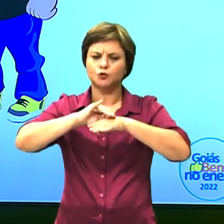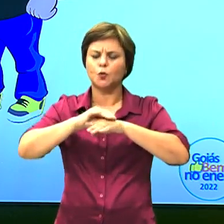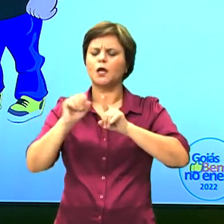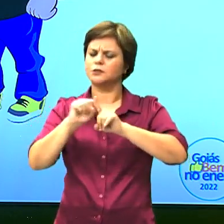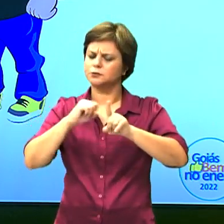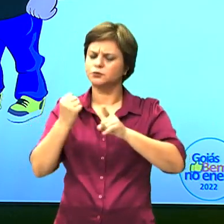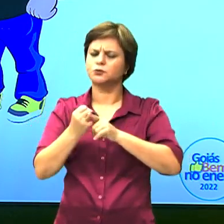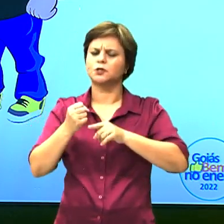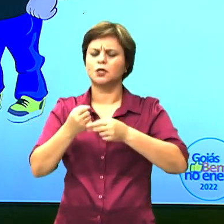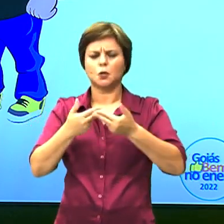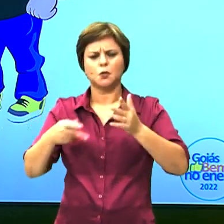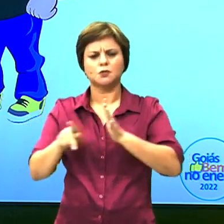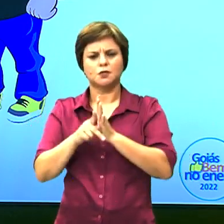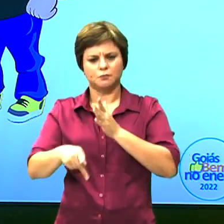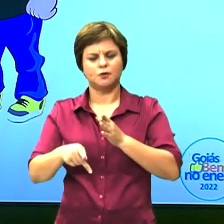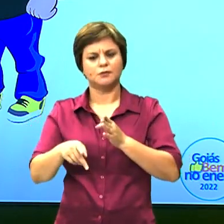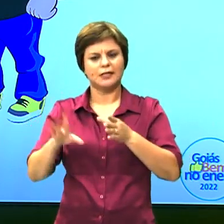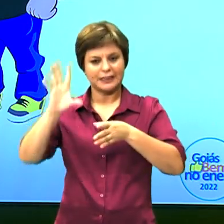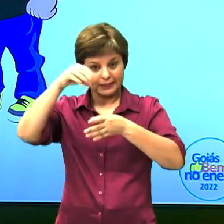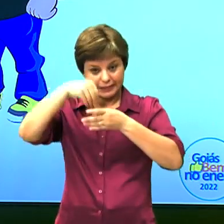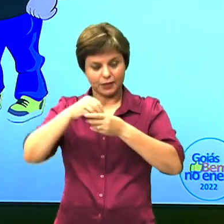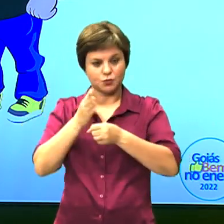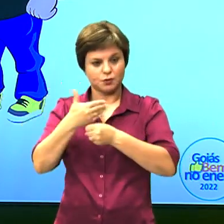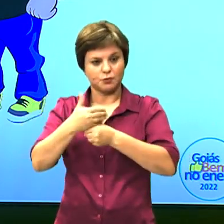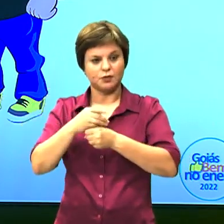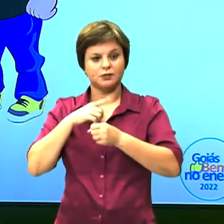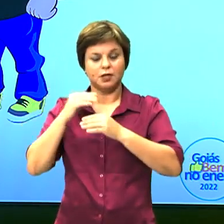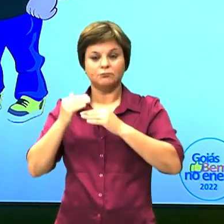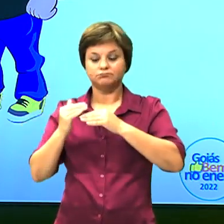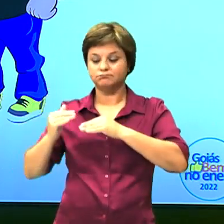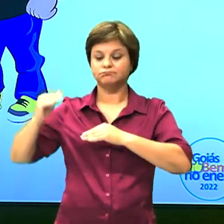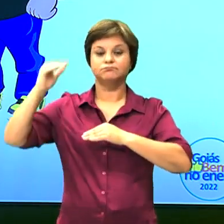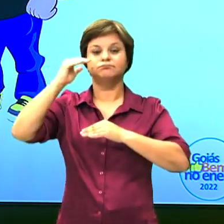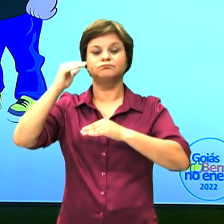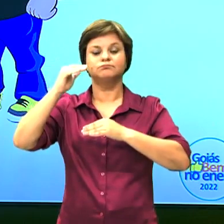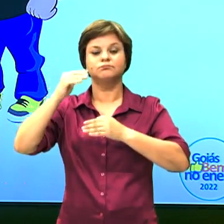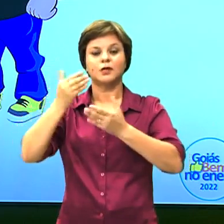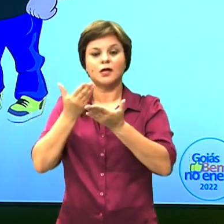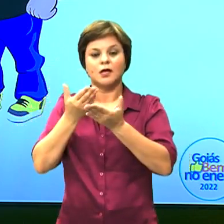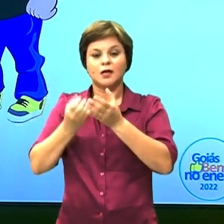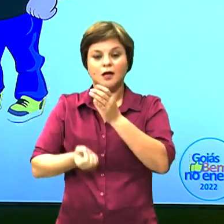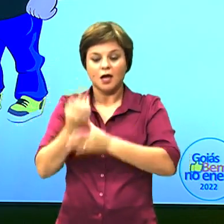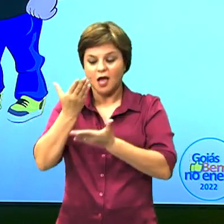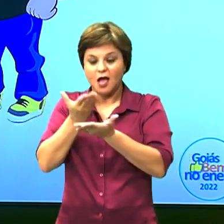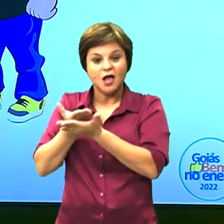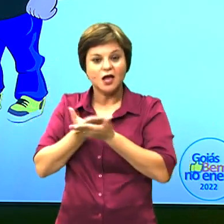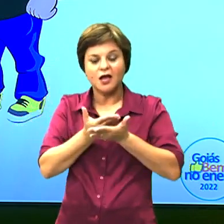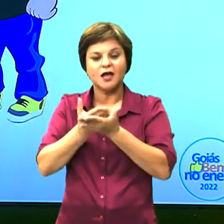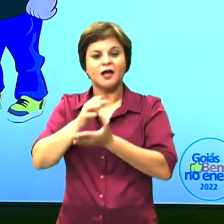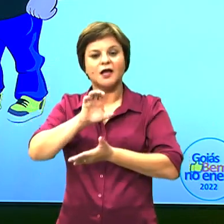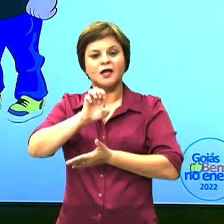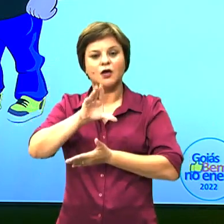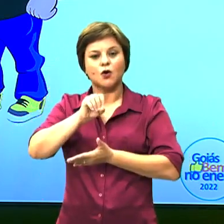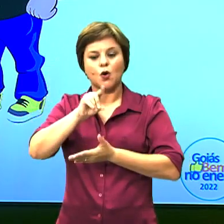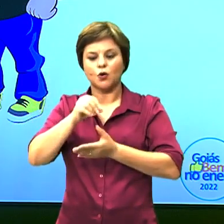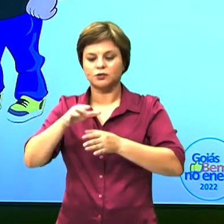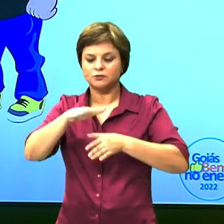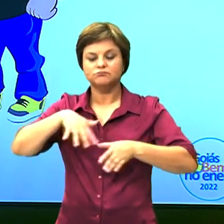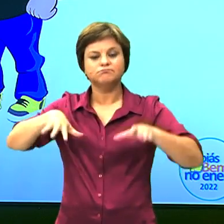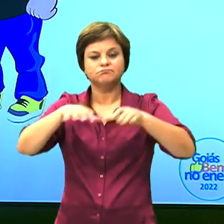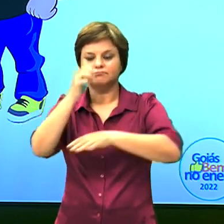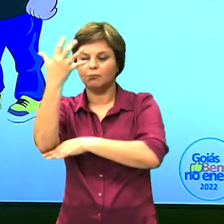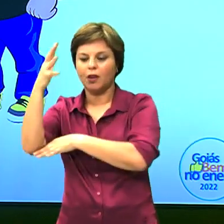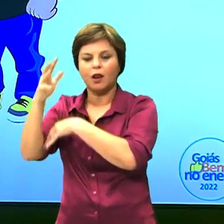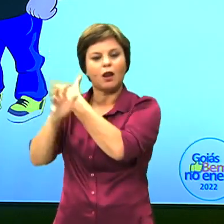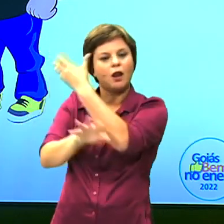que é um assunto bem recorrente também para a biologia, eu tenho aqui ecologia junto com meio ambiente. O que